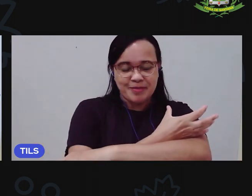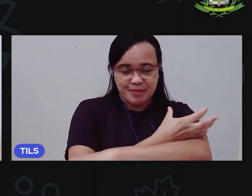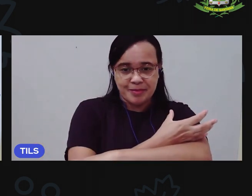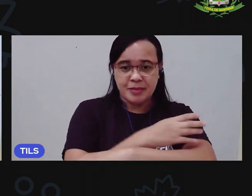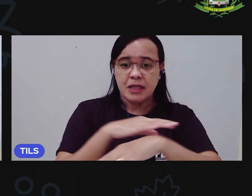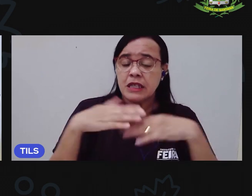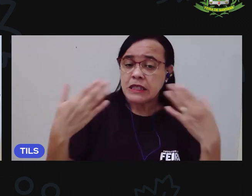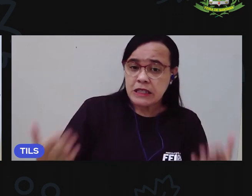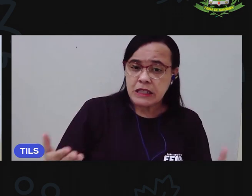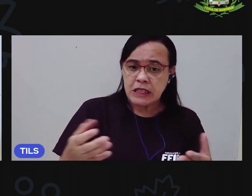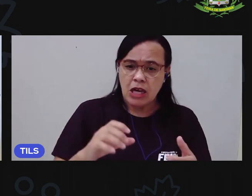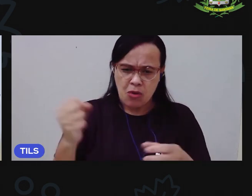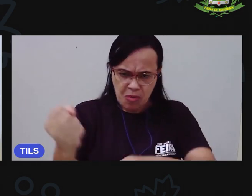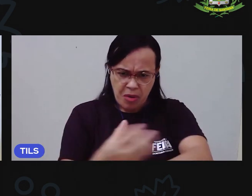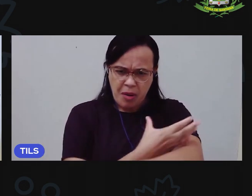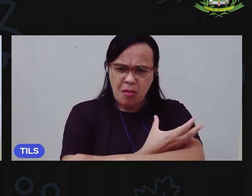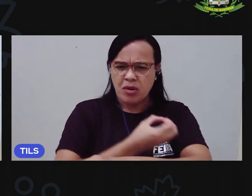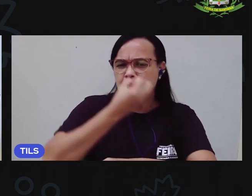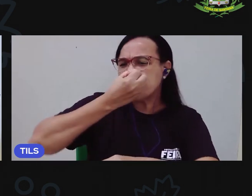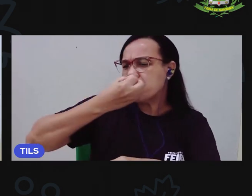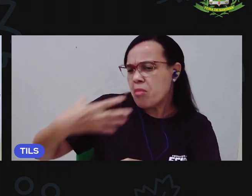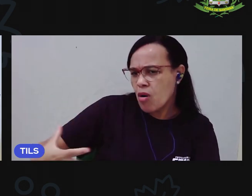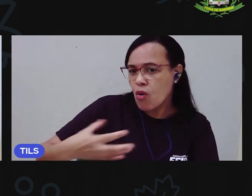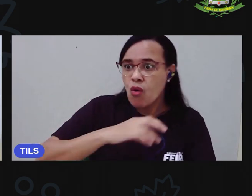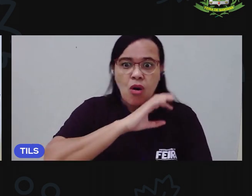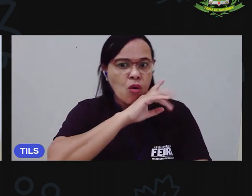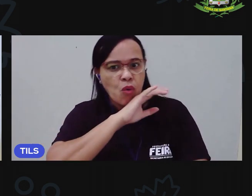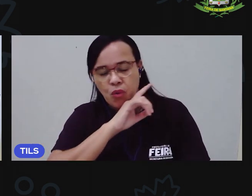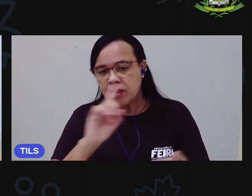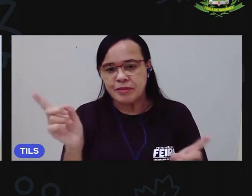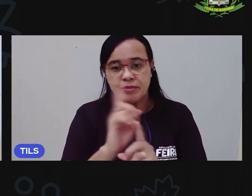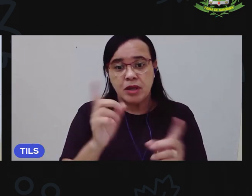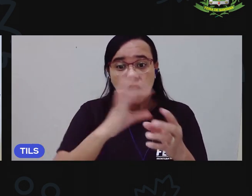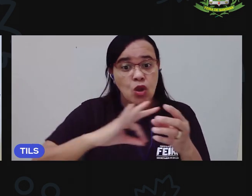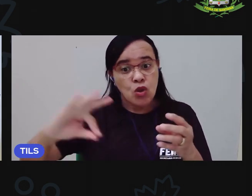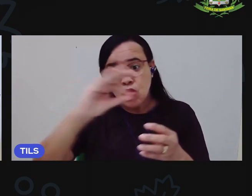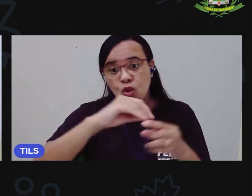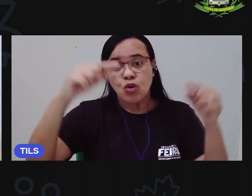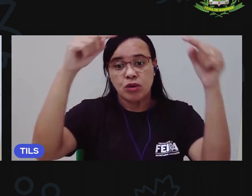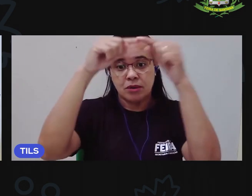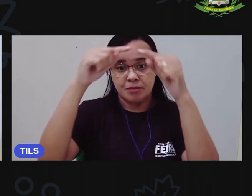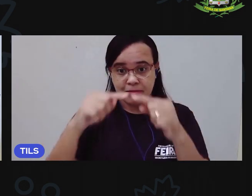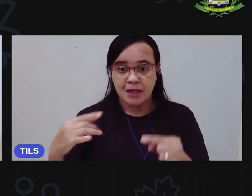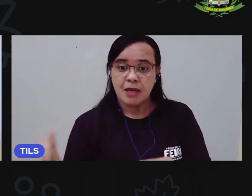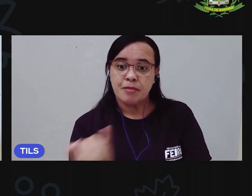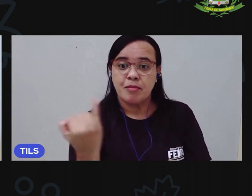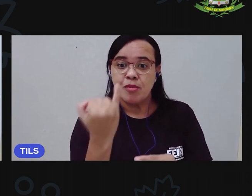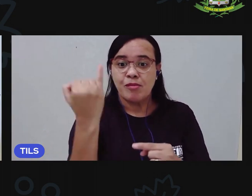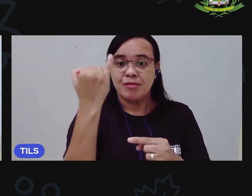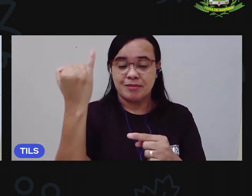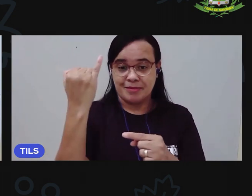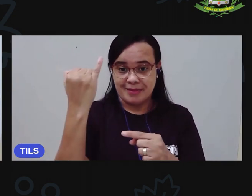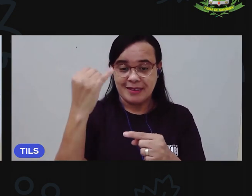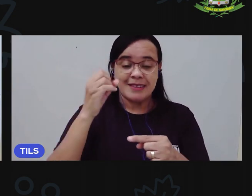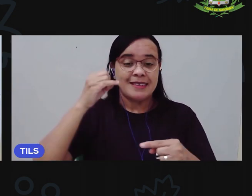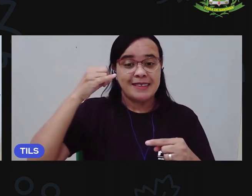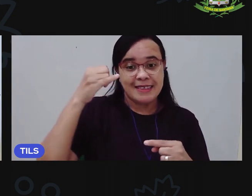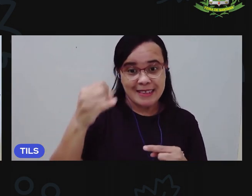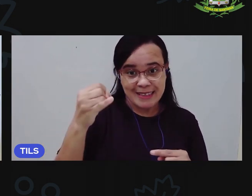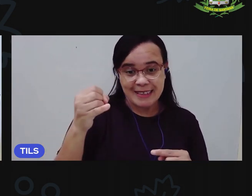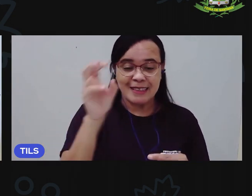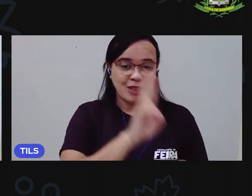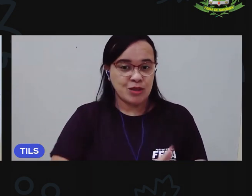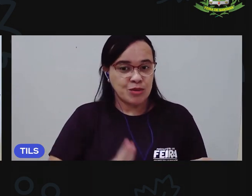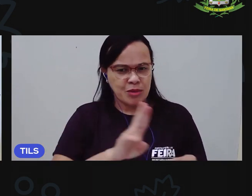ruim ou boa, que todas têm uma função, que elas devem ser usadas no lugar certo, na intensidade